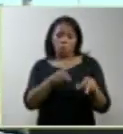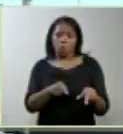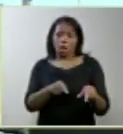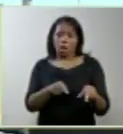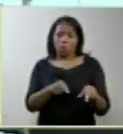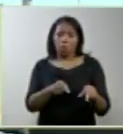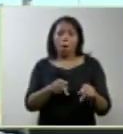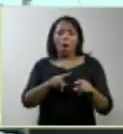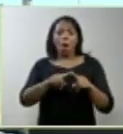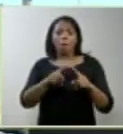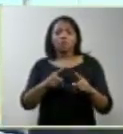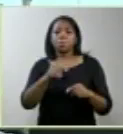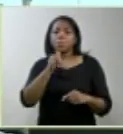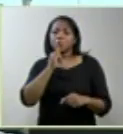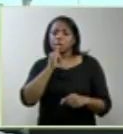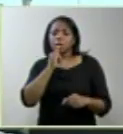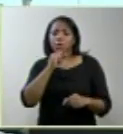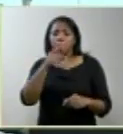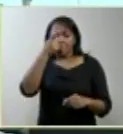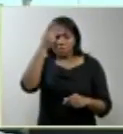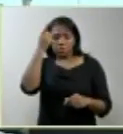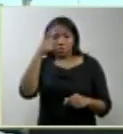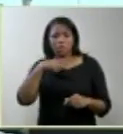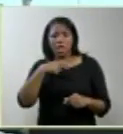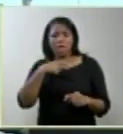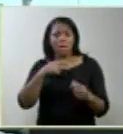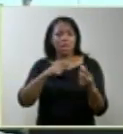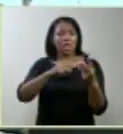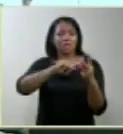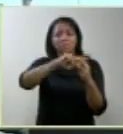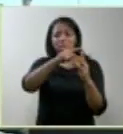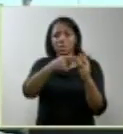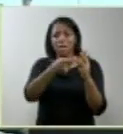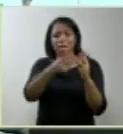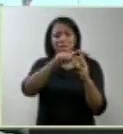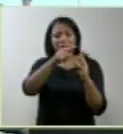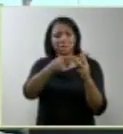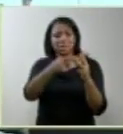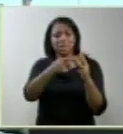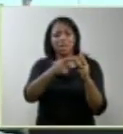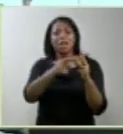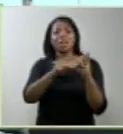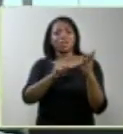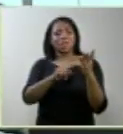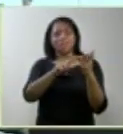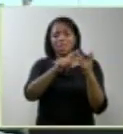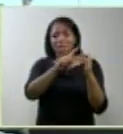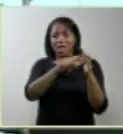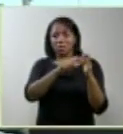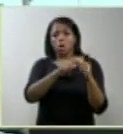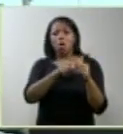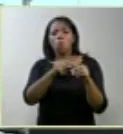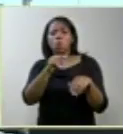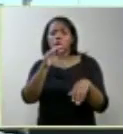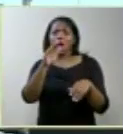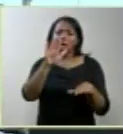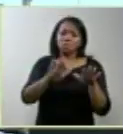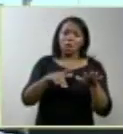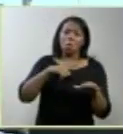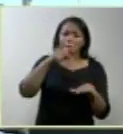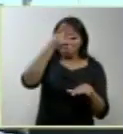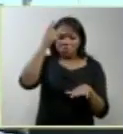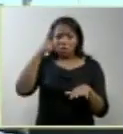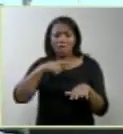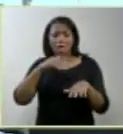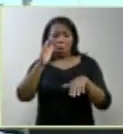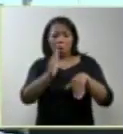que tem três dedinhos aqui, até o outro que tem um toquinho de braço, um pouco mais, abaixo do cotovelo, com mãozinha, sem mãozinha. É um processo